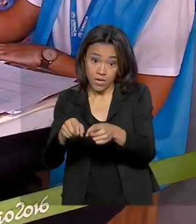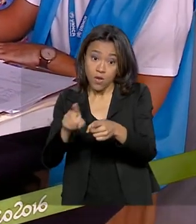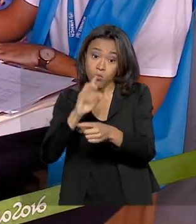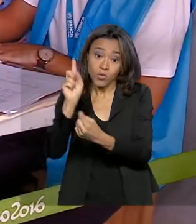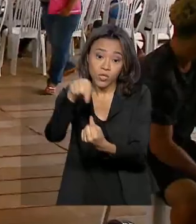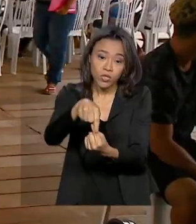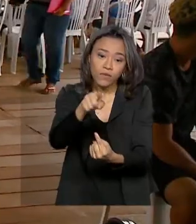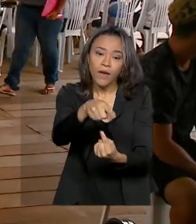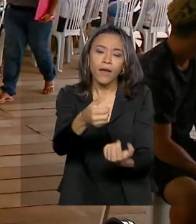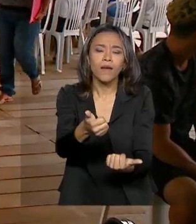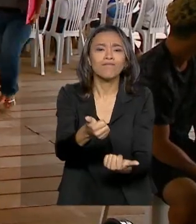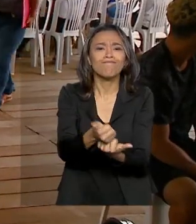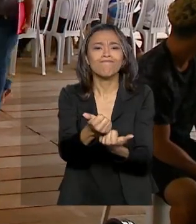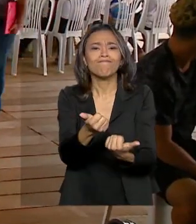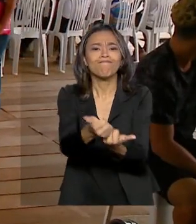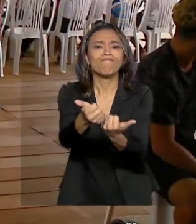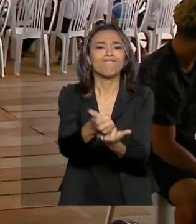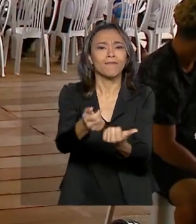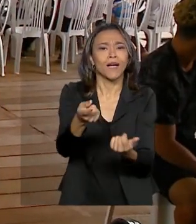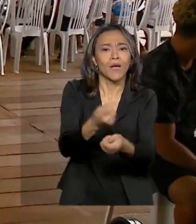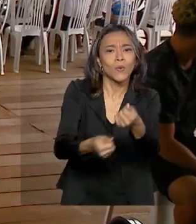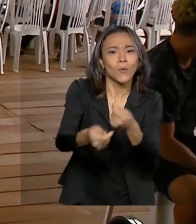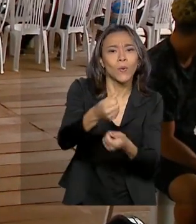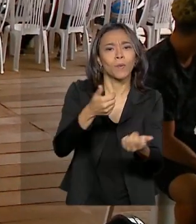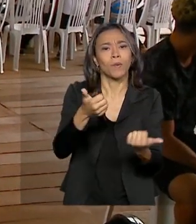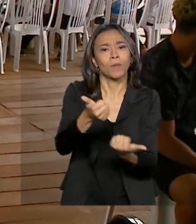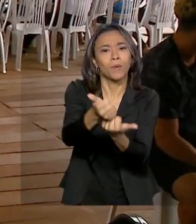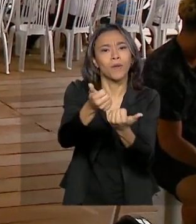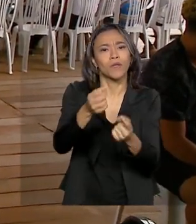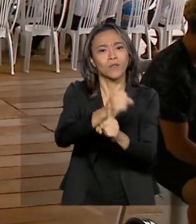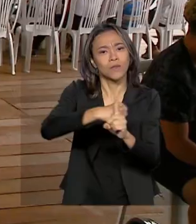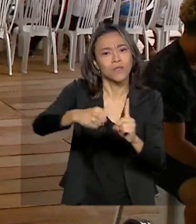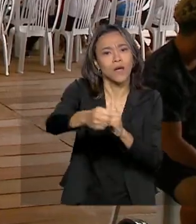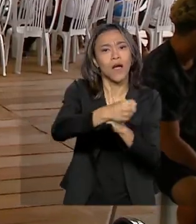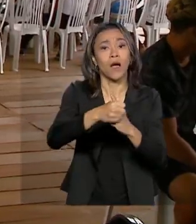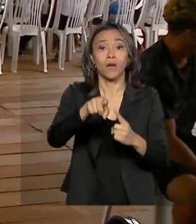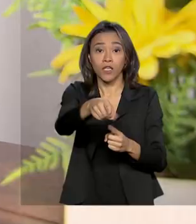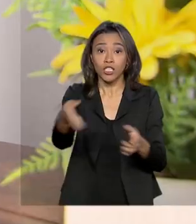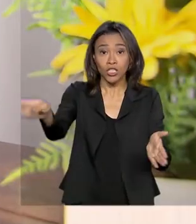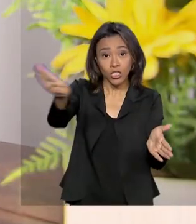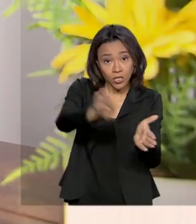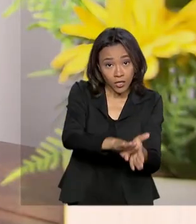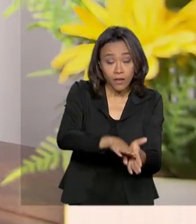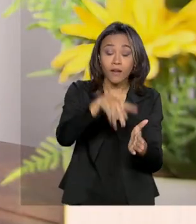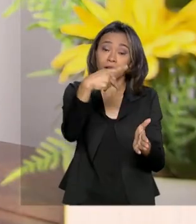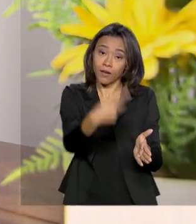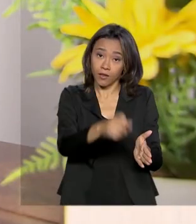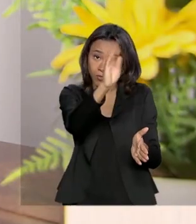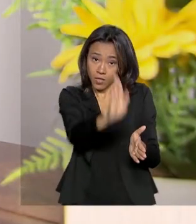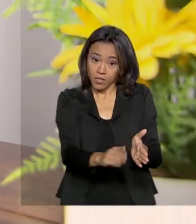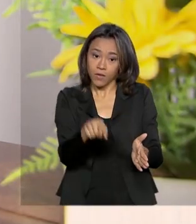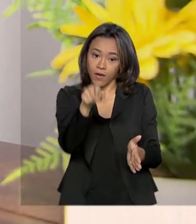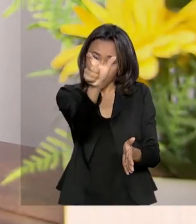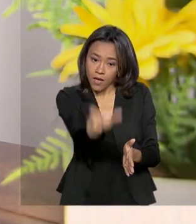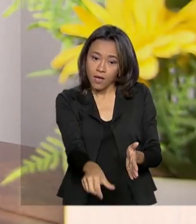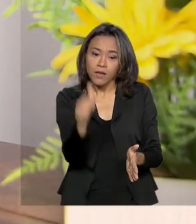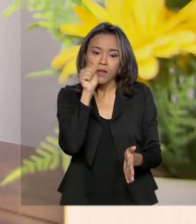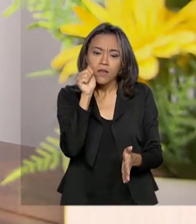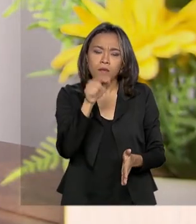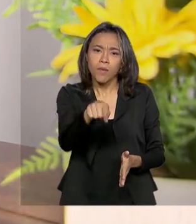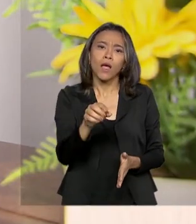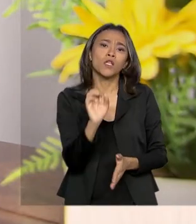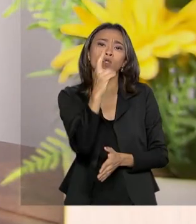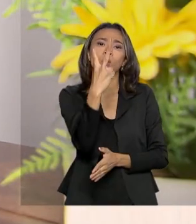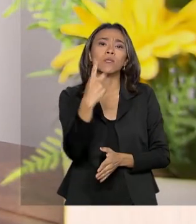socioeconômica dos venezuelanos que chegam ao Brasil pela fronteira em Roraima. A venezuelana Jéssica está há dois meses